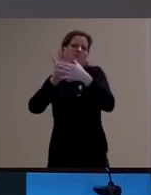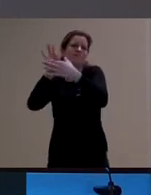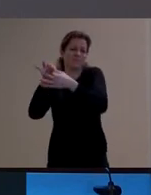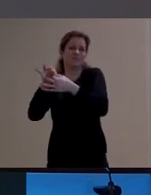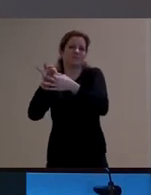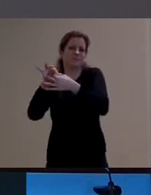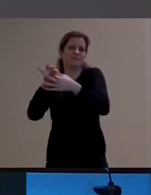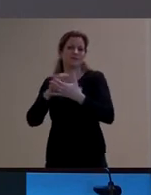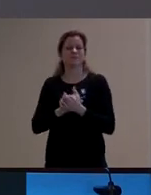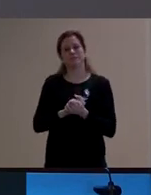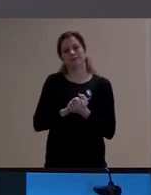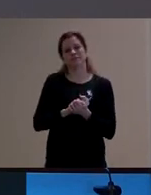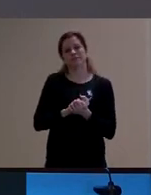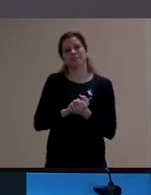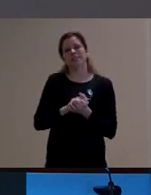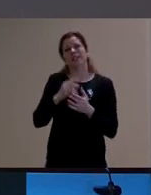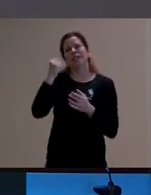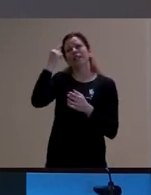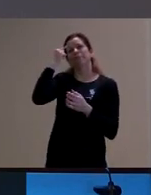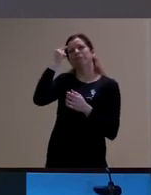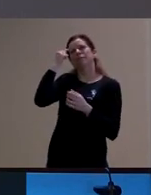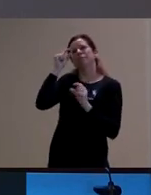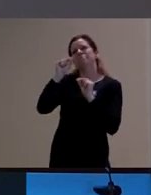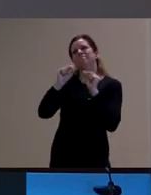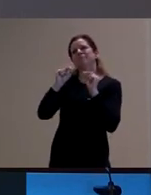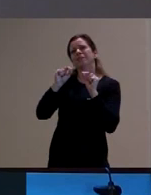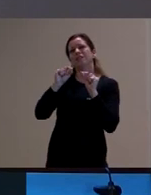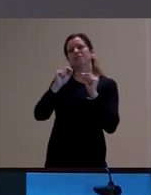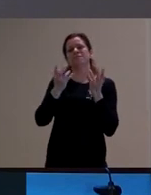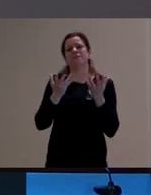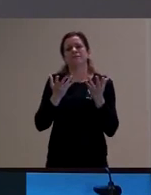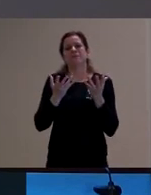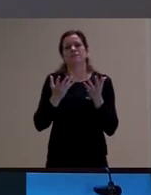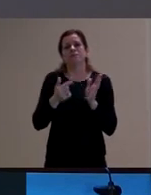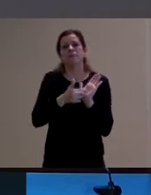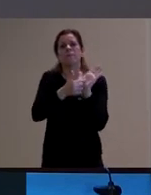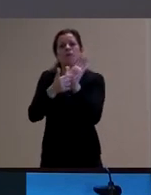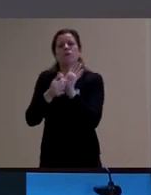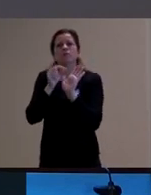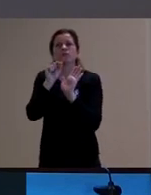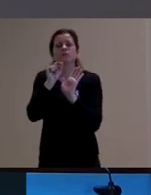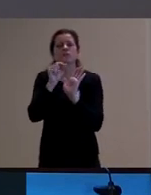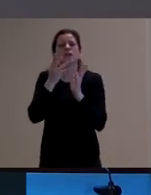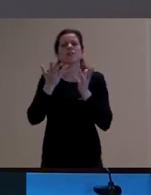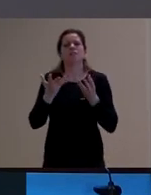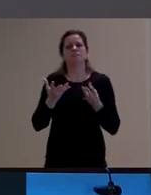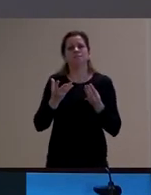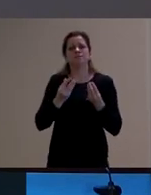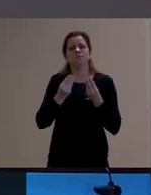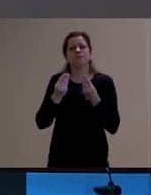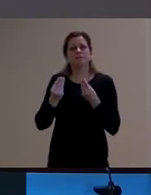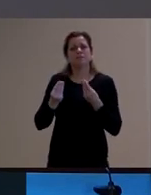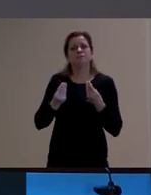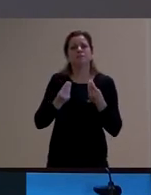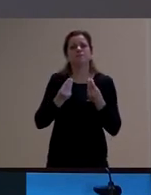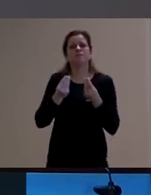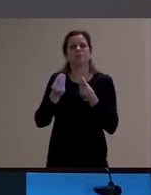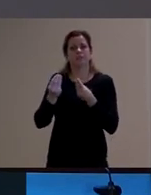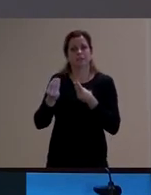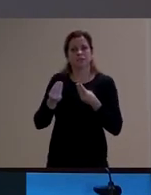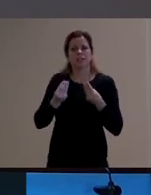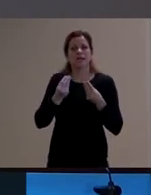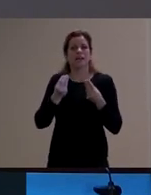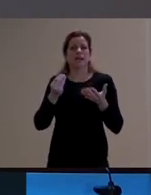pouco ele faz esse movimento de quando ele faz esse movimento de atualizar a própria